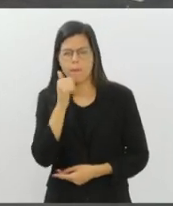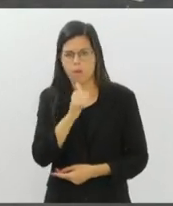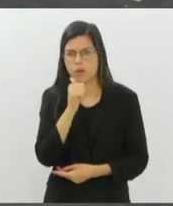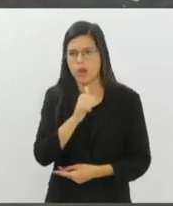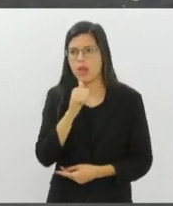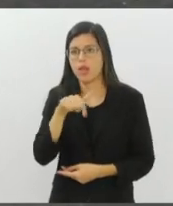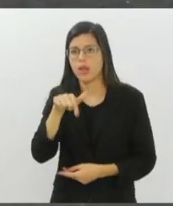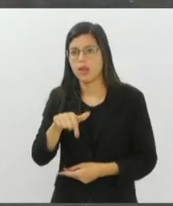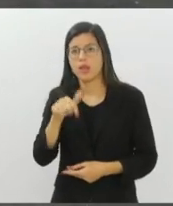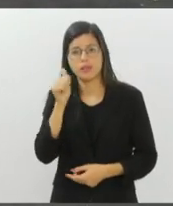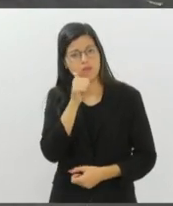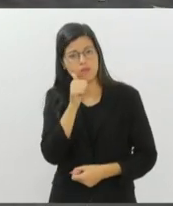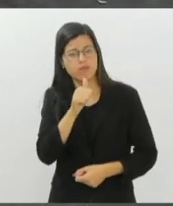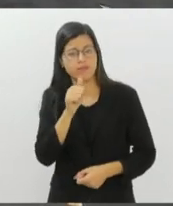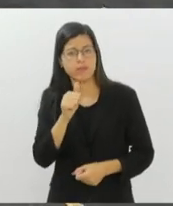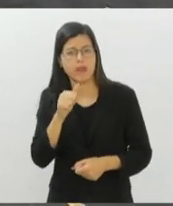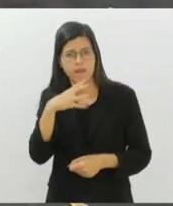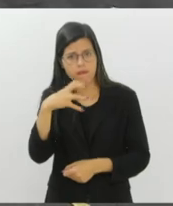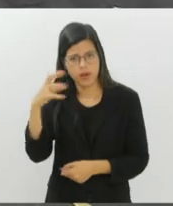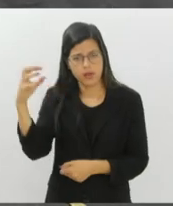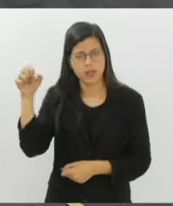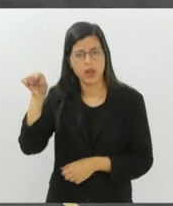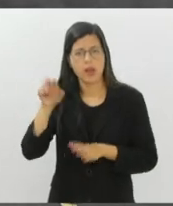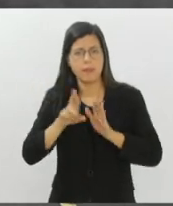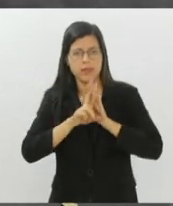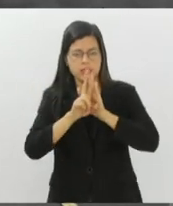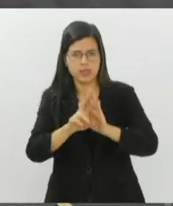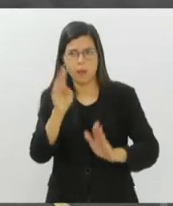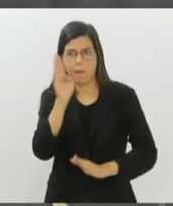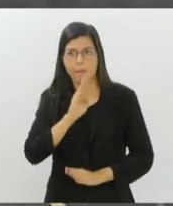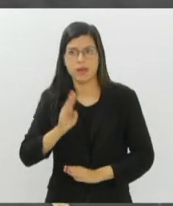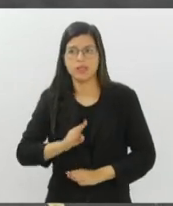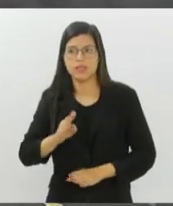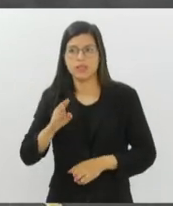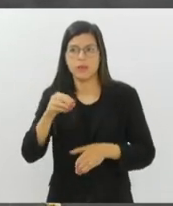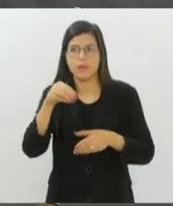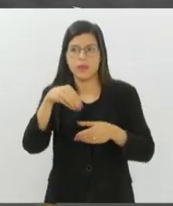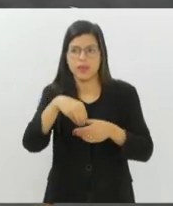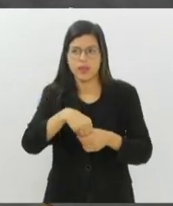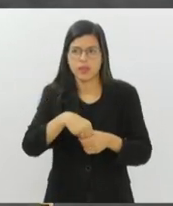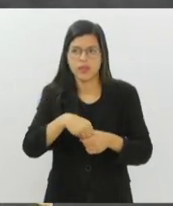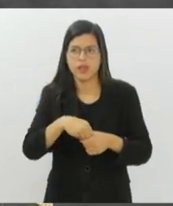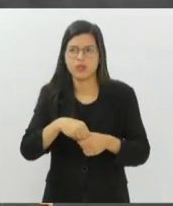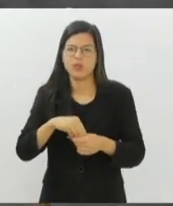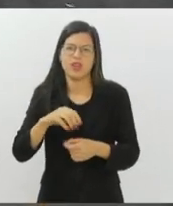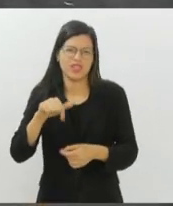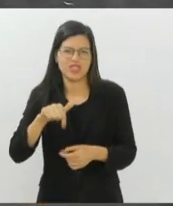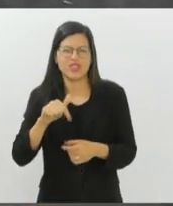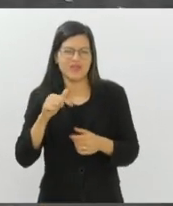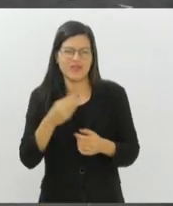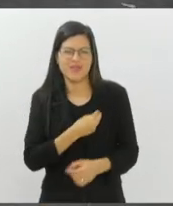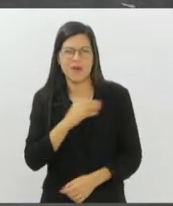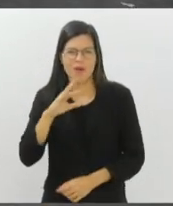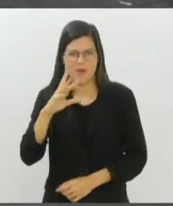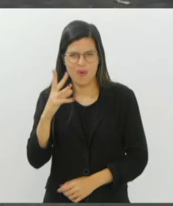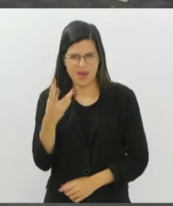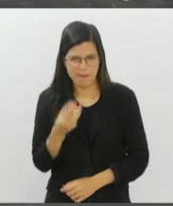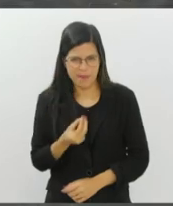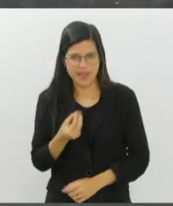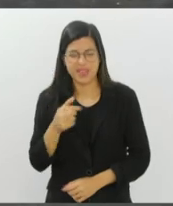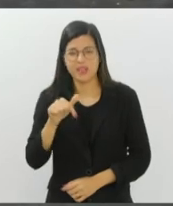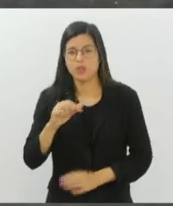está indo para lá representar o Brasil, já dentro do que a gente chama desse ciclo olímpico, a gente acabou de sair das Olimpíadas, então está todo mundo mais